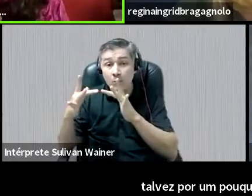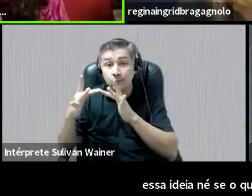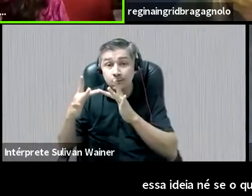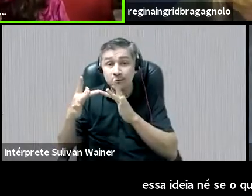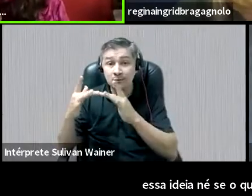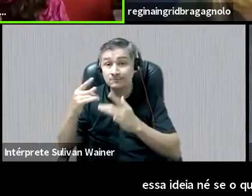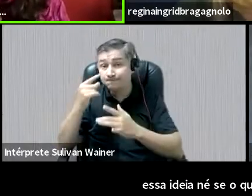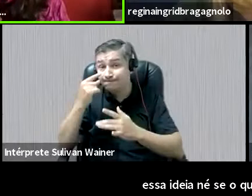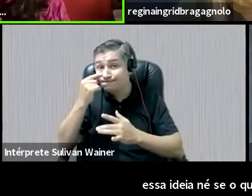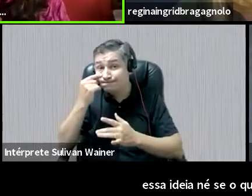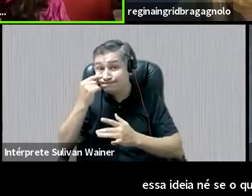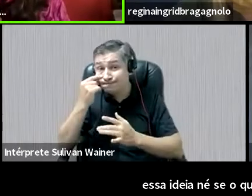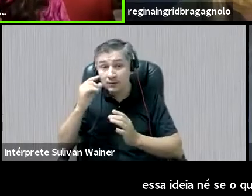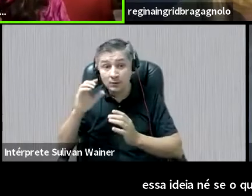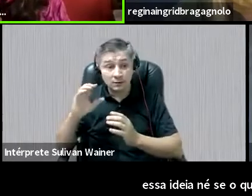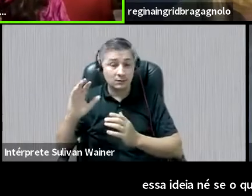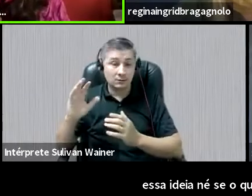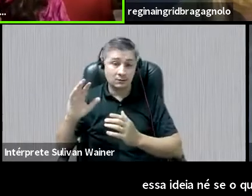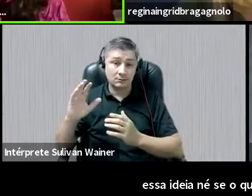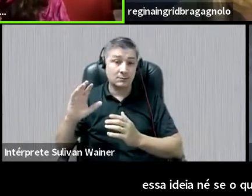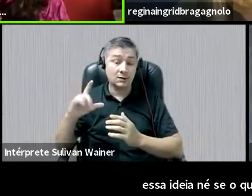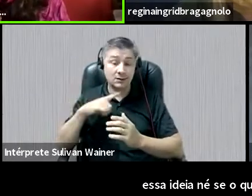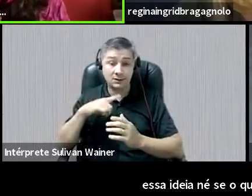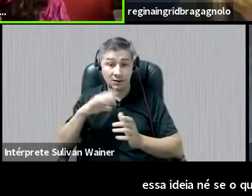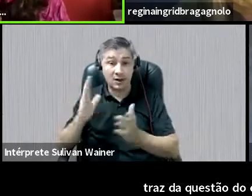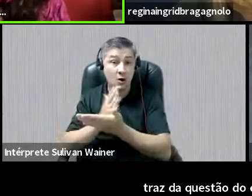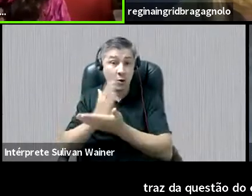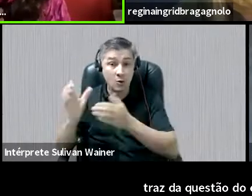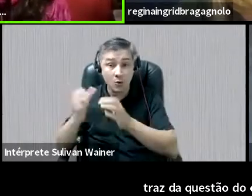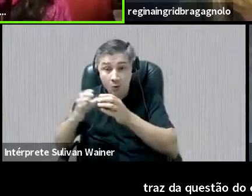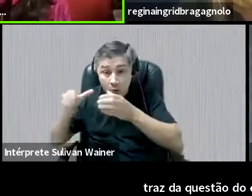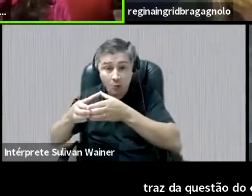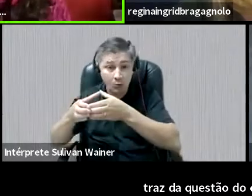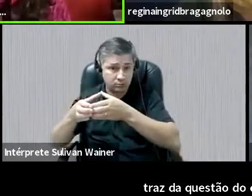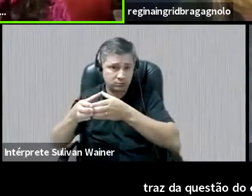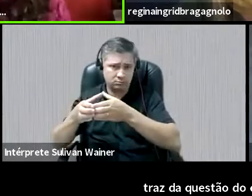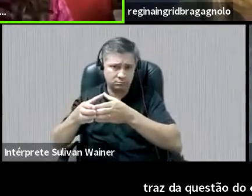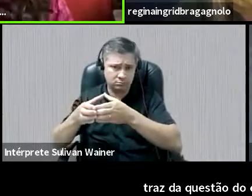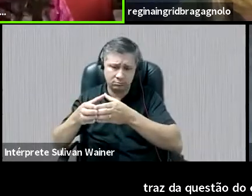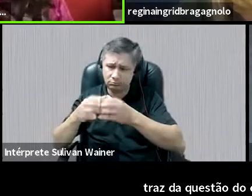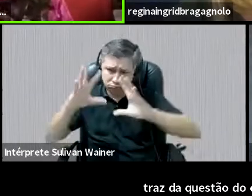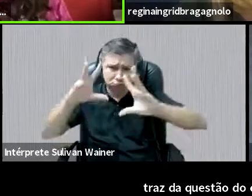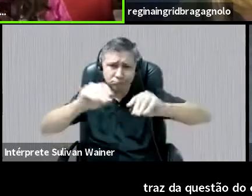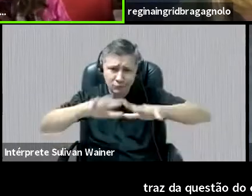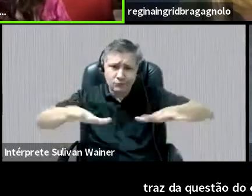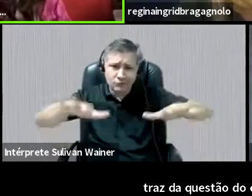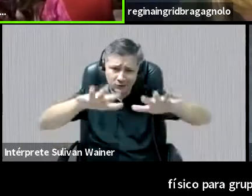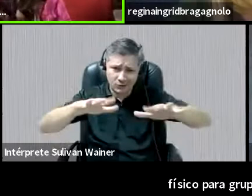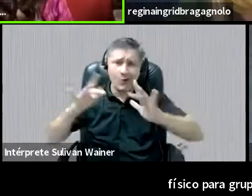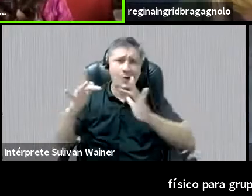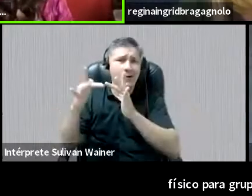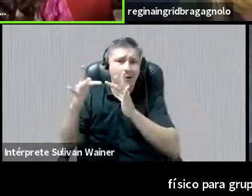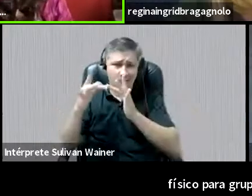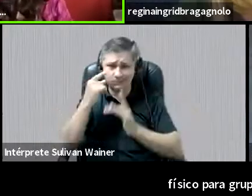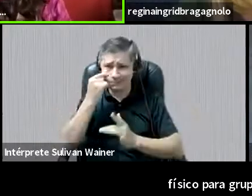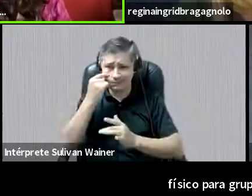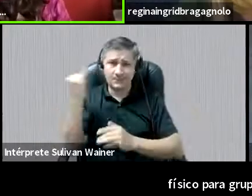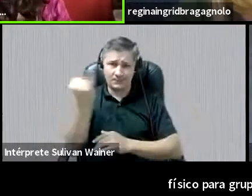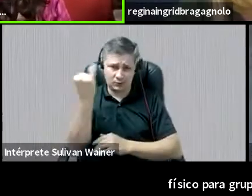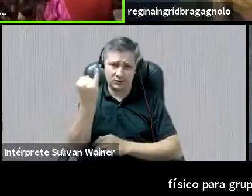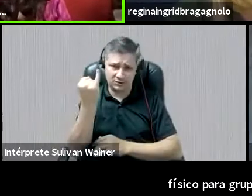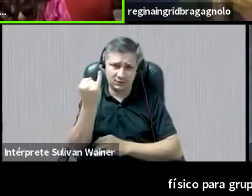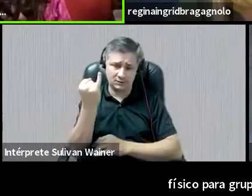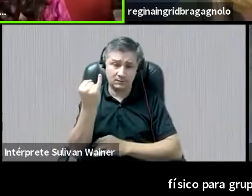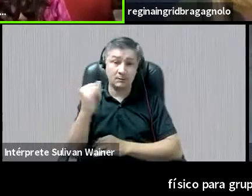para grupos que vivem uma realidade que, bom, para todos nós o contato físico é fundamental, mas tem